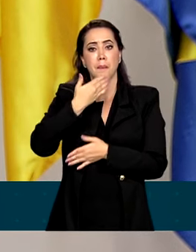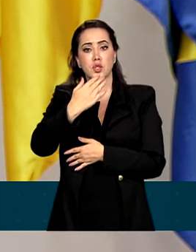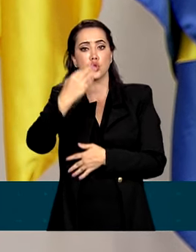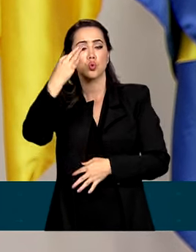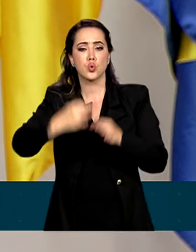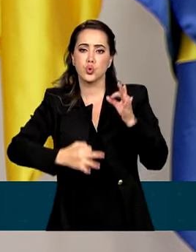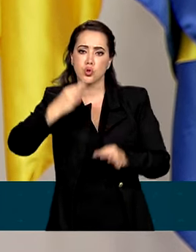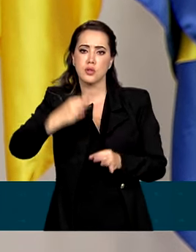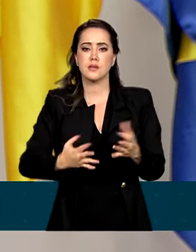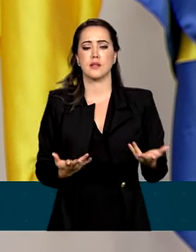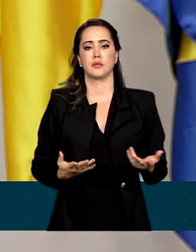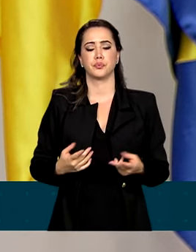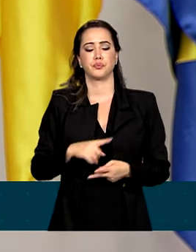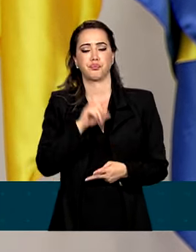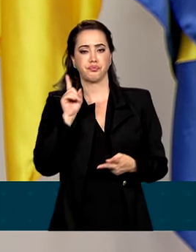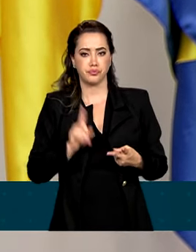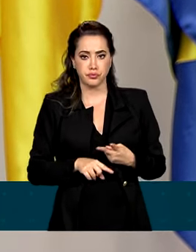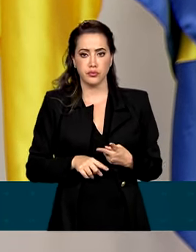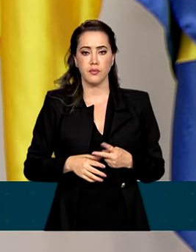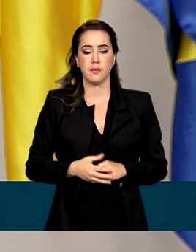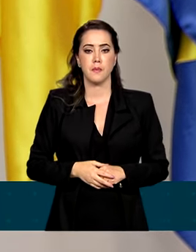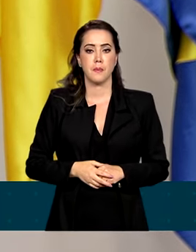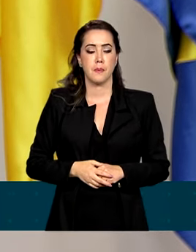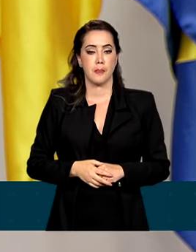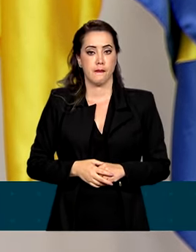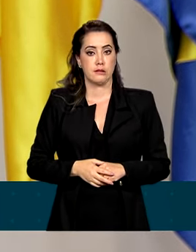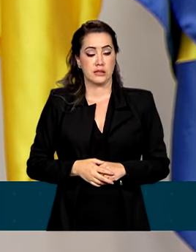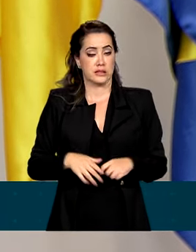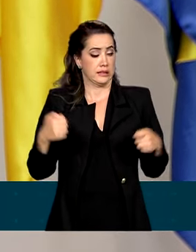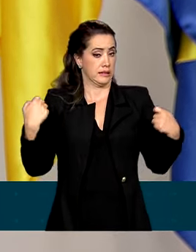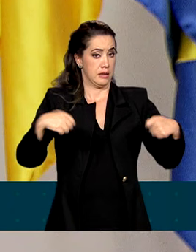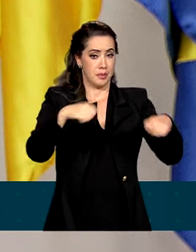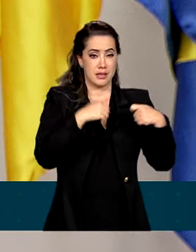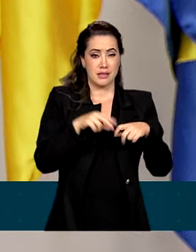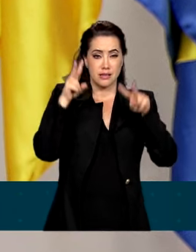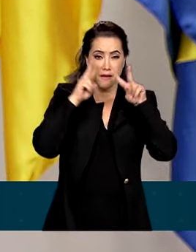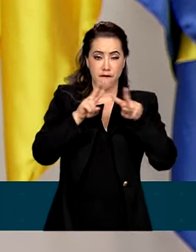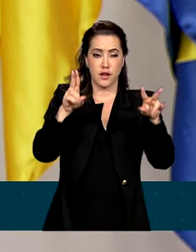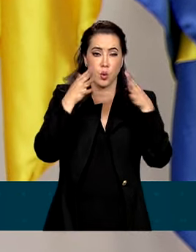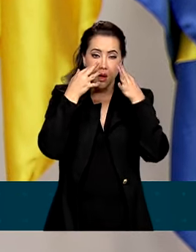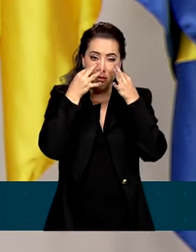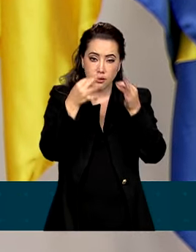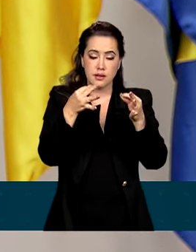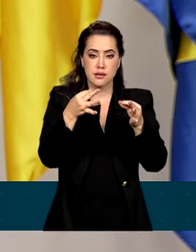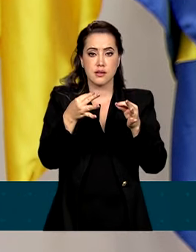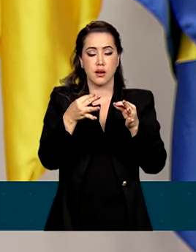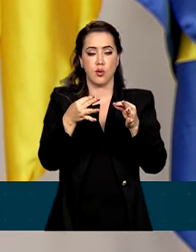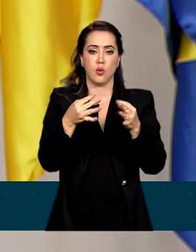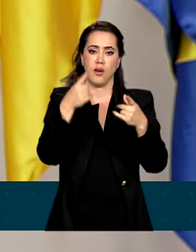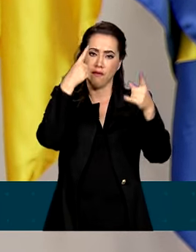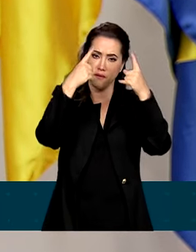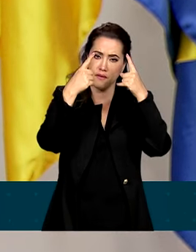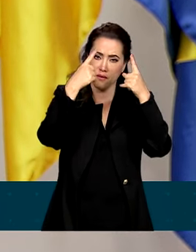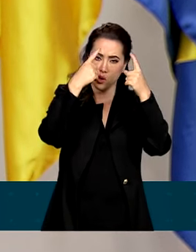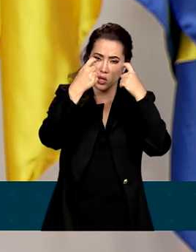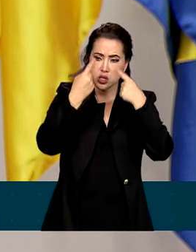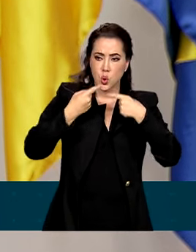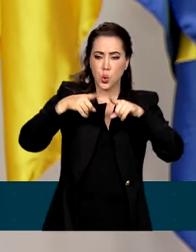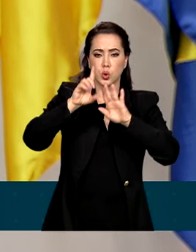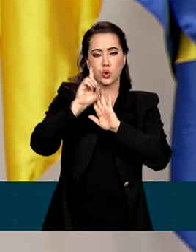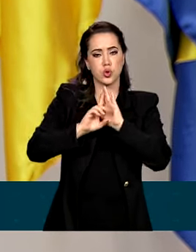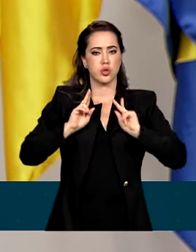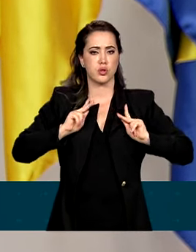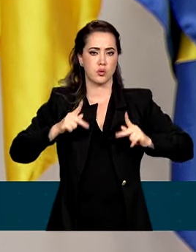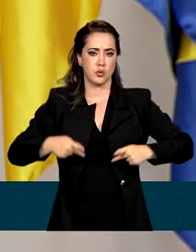Em segundo lugar, é preciso que se olhe mais atentamente para as violações de direitos humanos durante